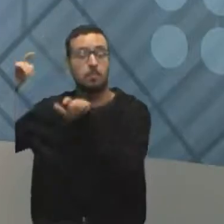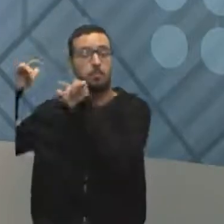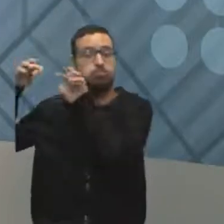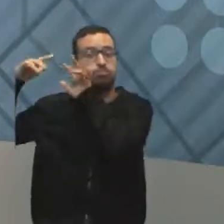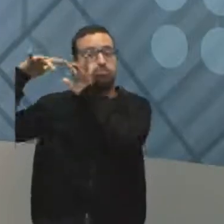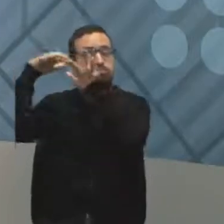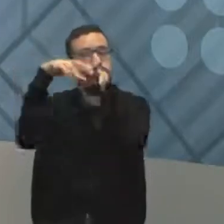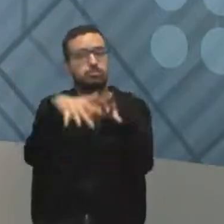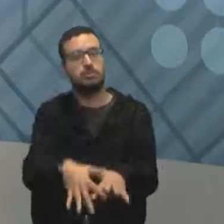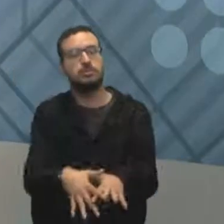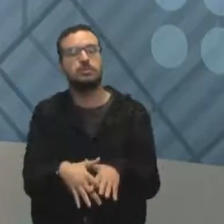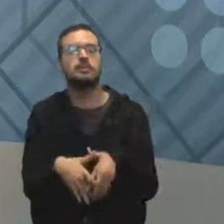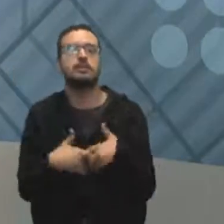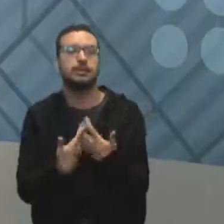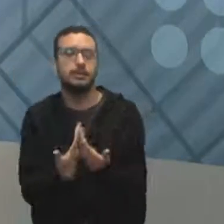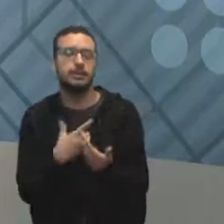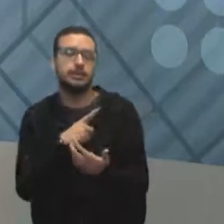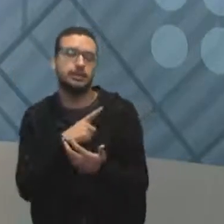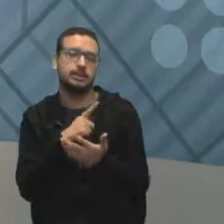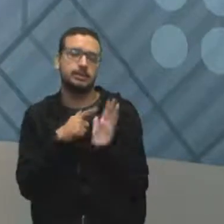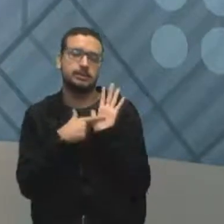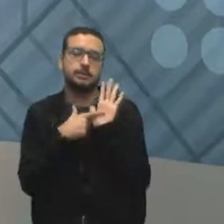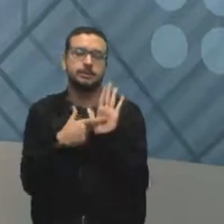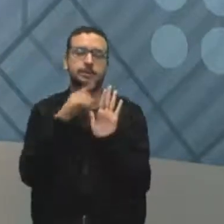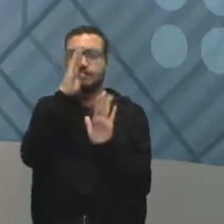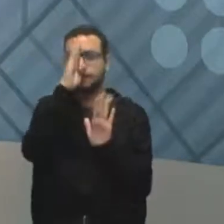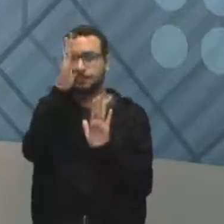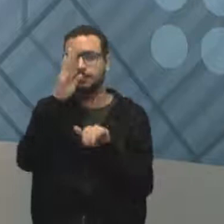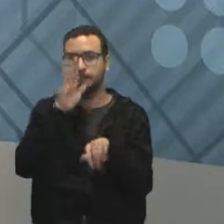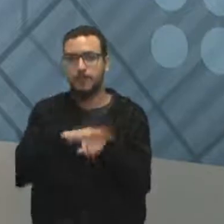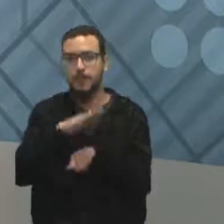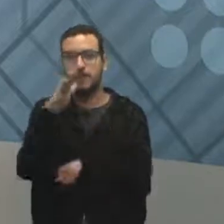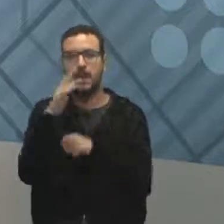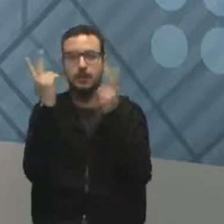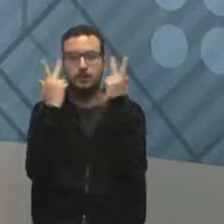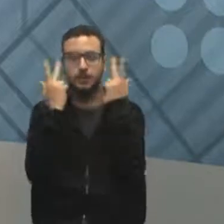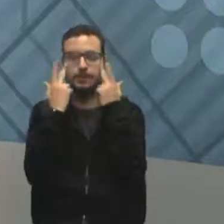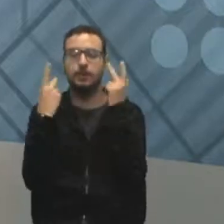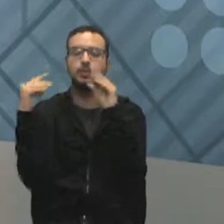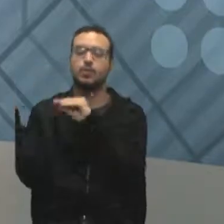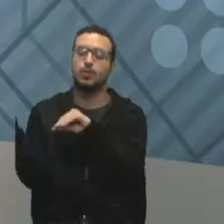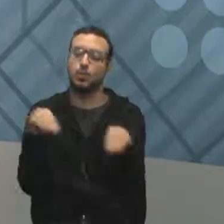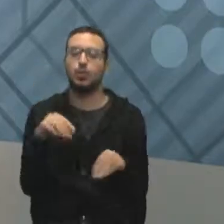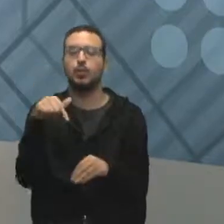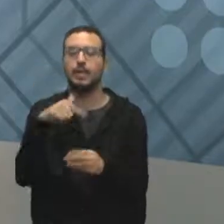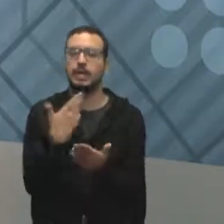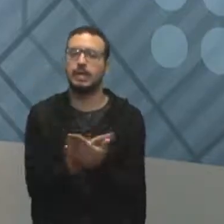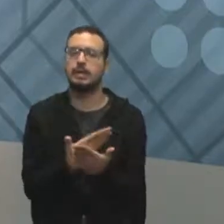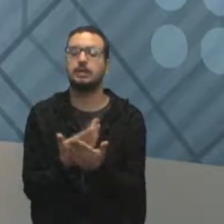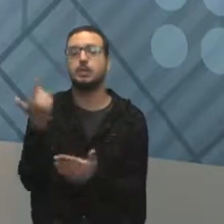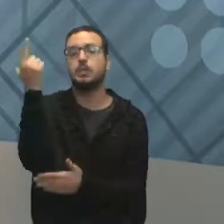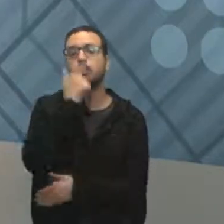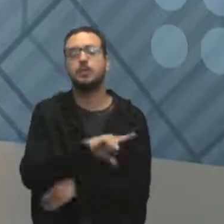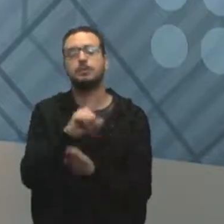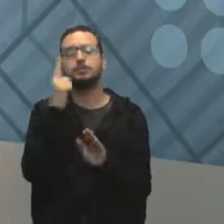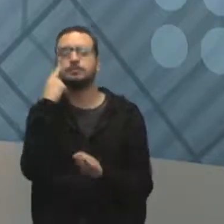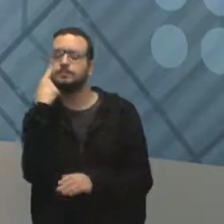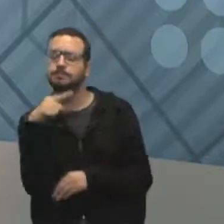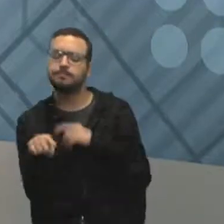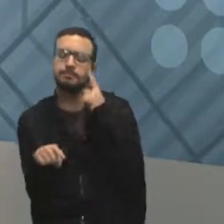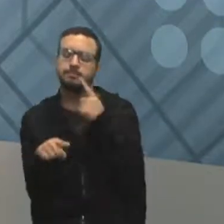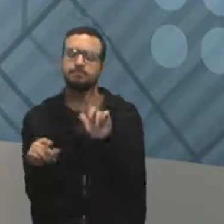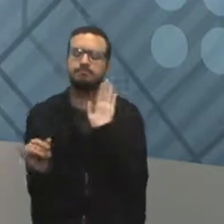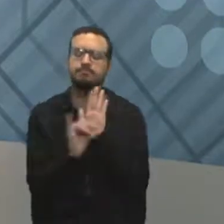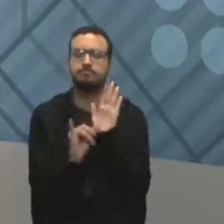destacou os problemas principais, mais comuns e trouxe para cá, para a nossa aula, para a gente identificar como o